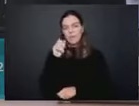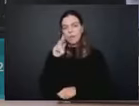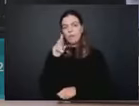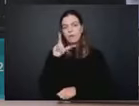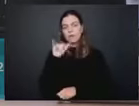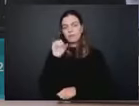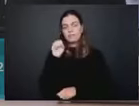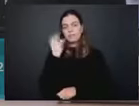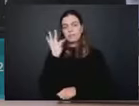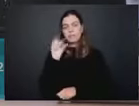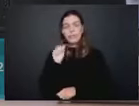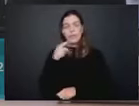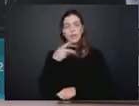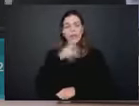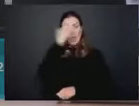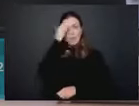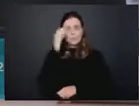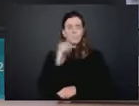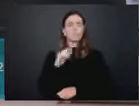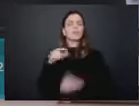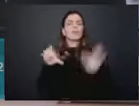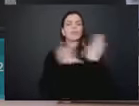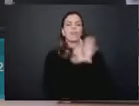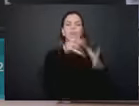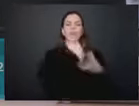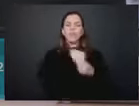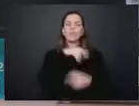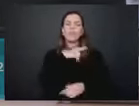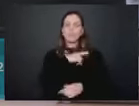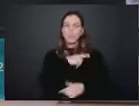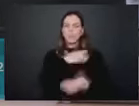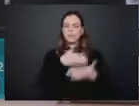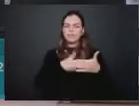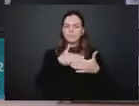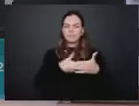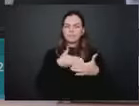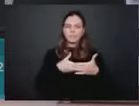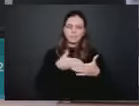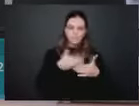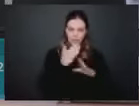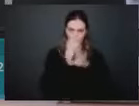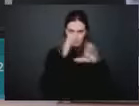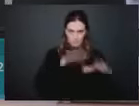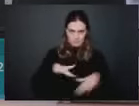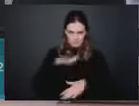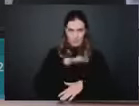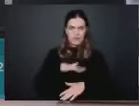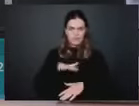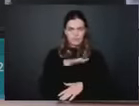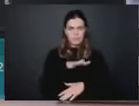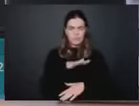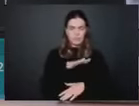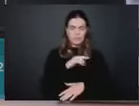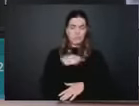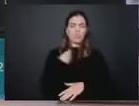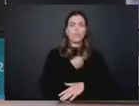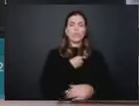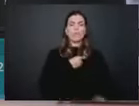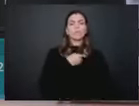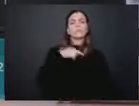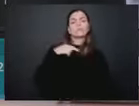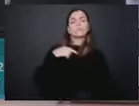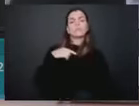na legislação, existem empecilhos em termos de espaço também, para que a gente possa poder, quem sabe, na